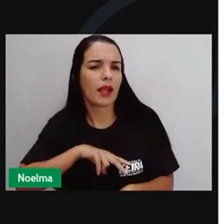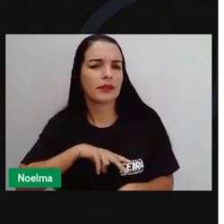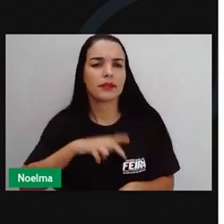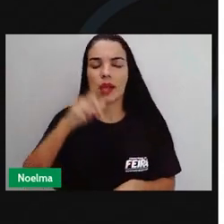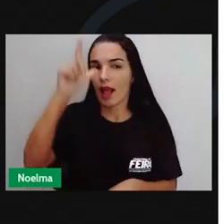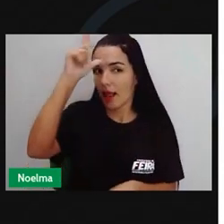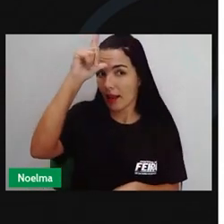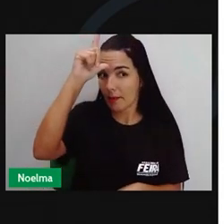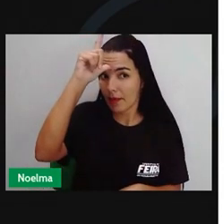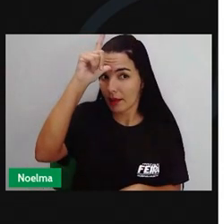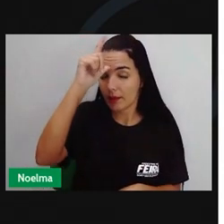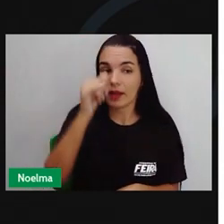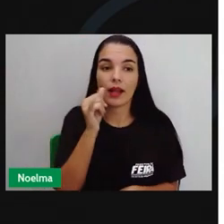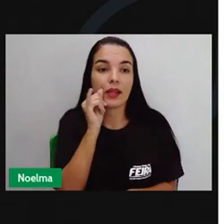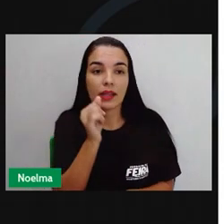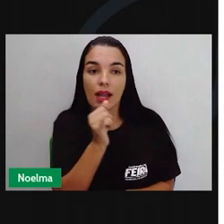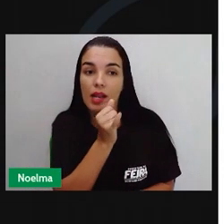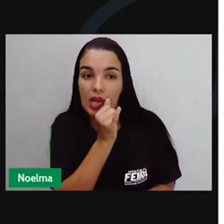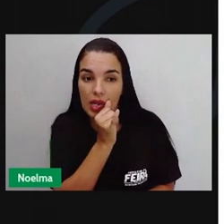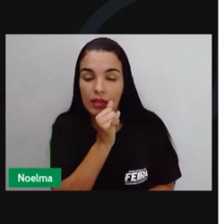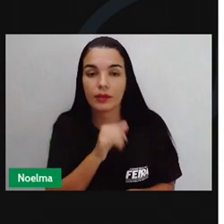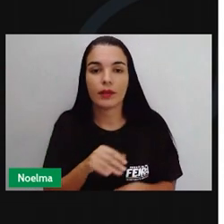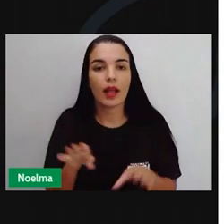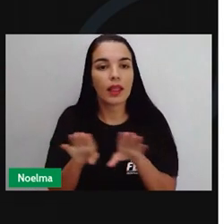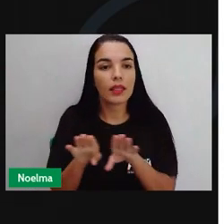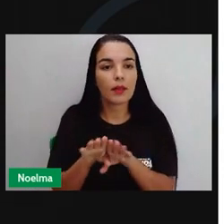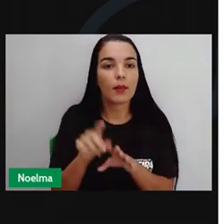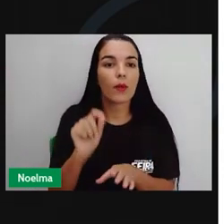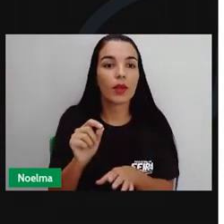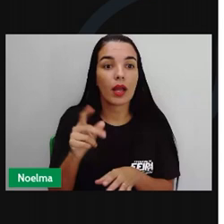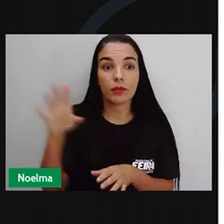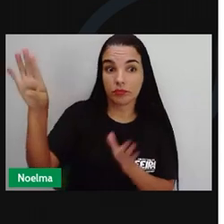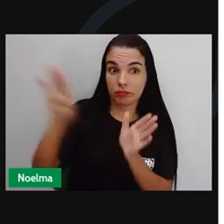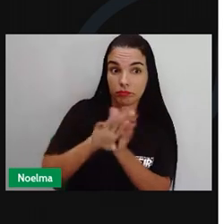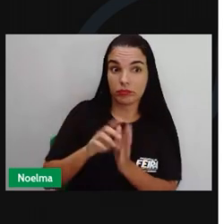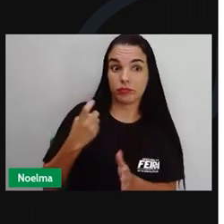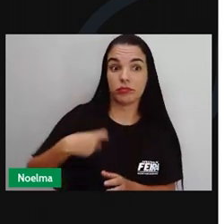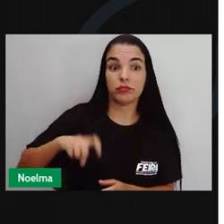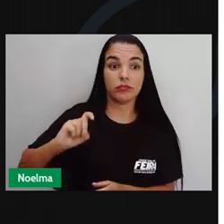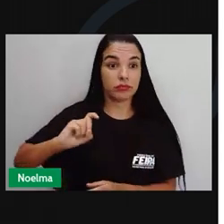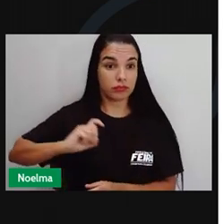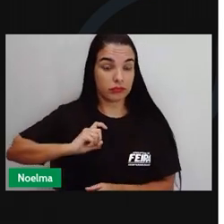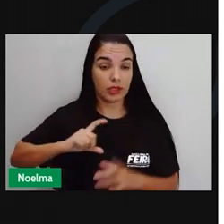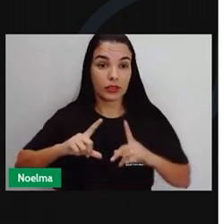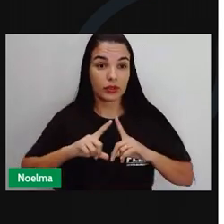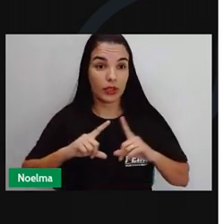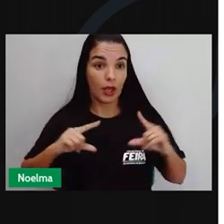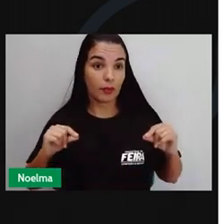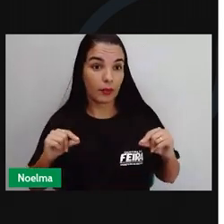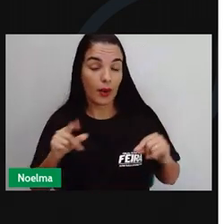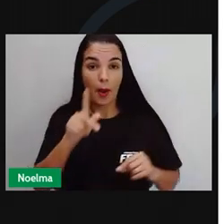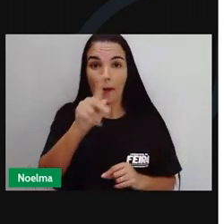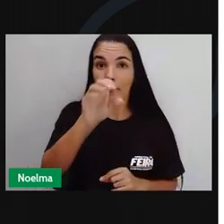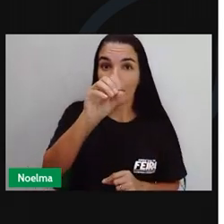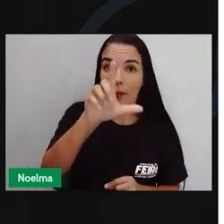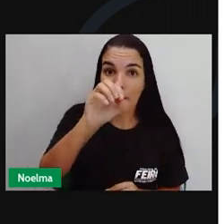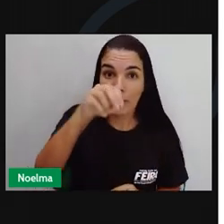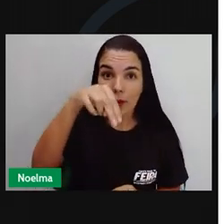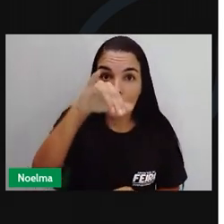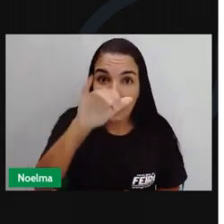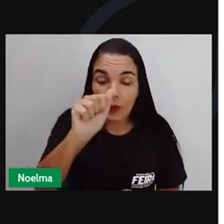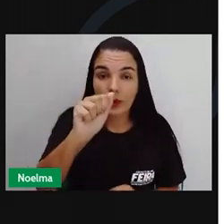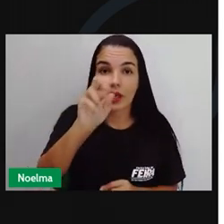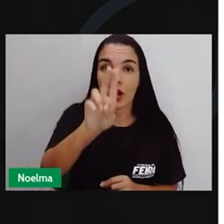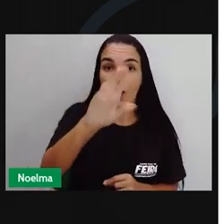de estarem em menor número, também chegaram ao Brasil imigrantes da Espanha, do Japão, da Polônia, da